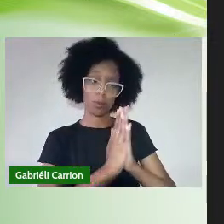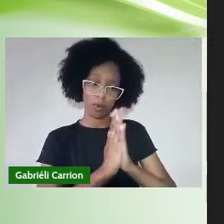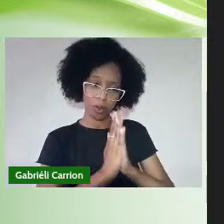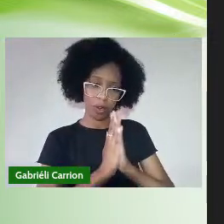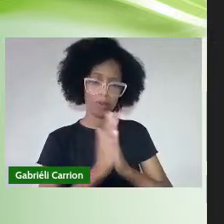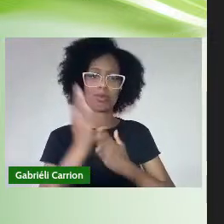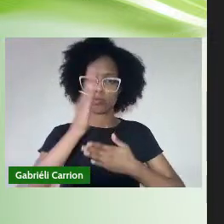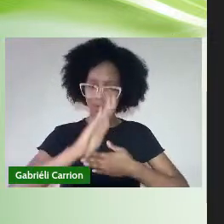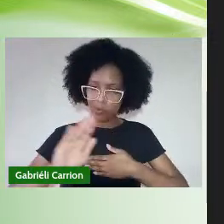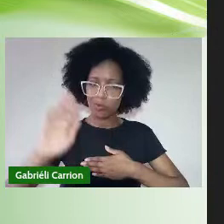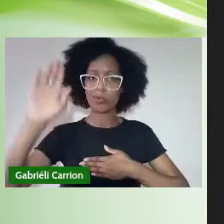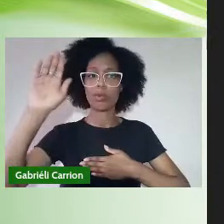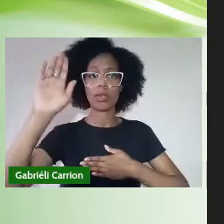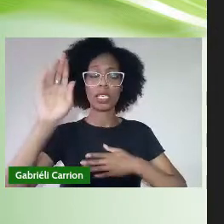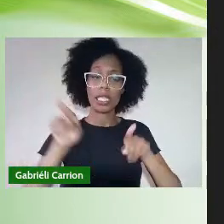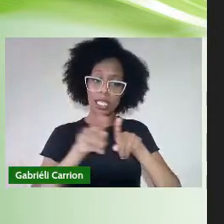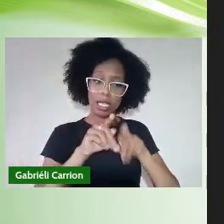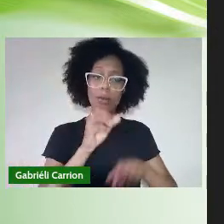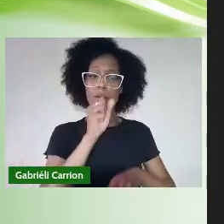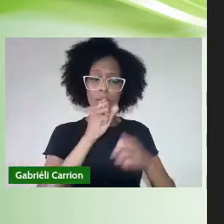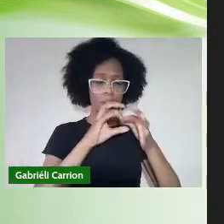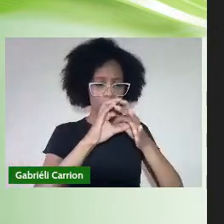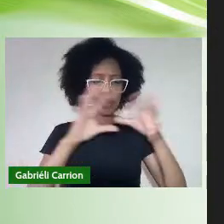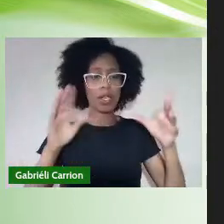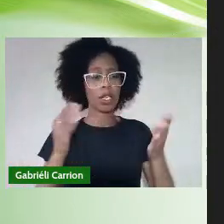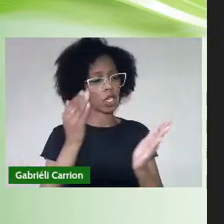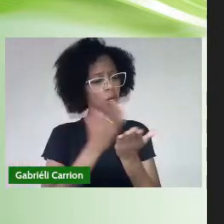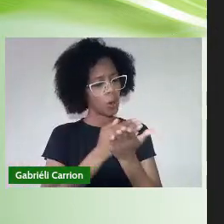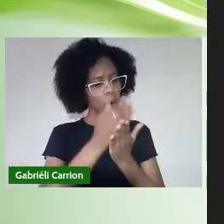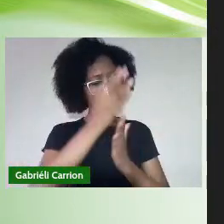direita Abra seu microfone e faça a leitura